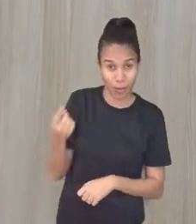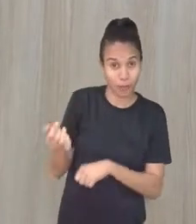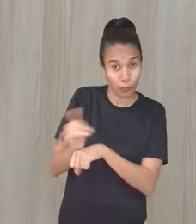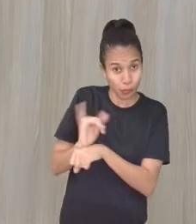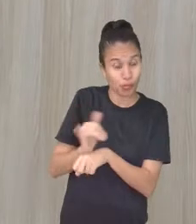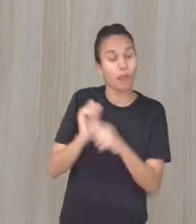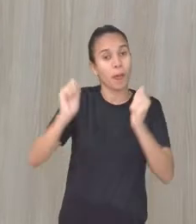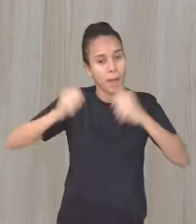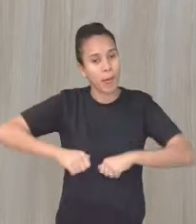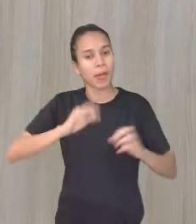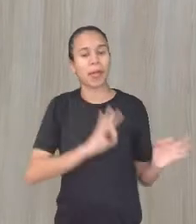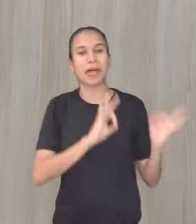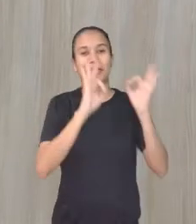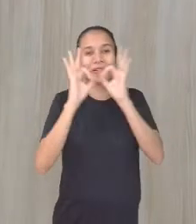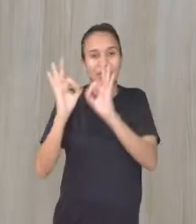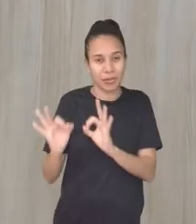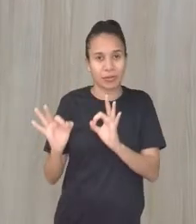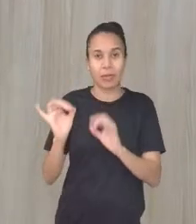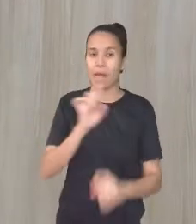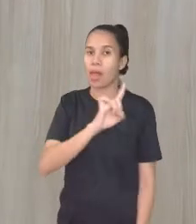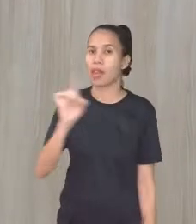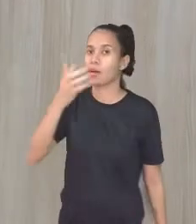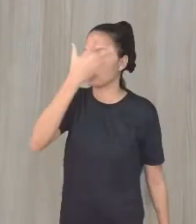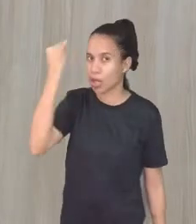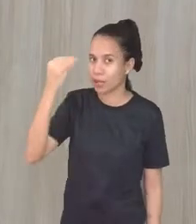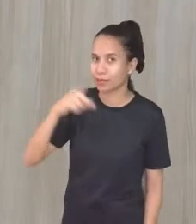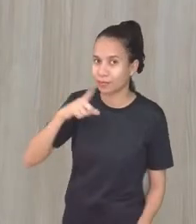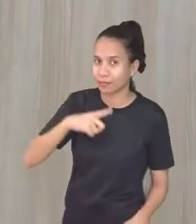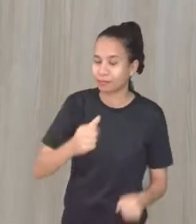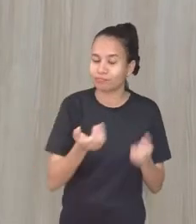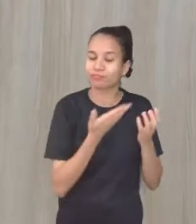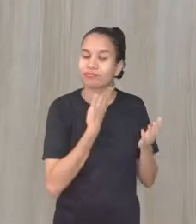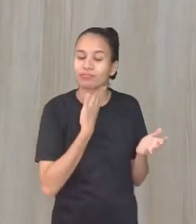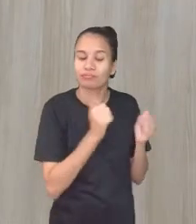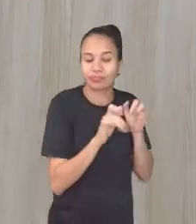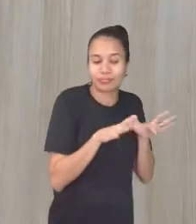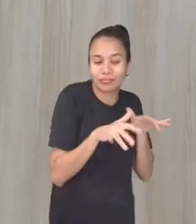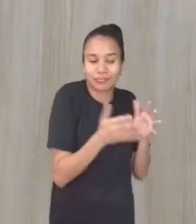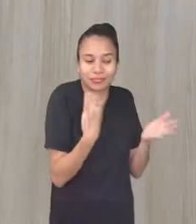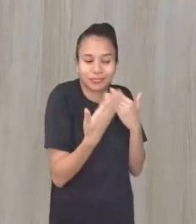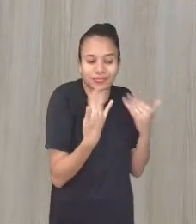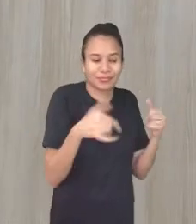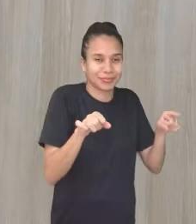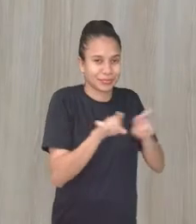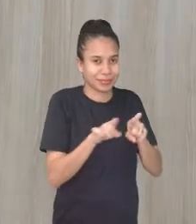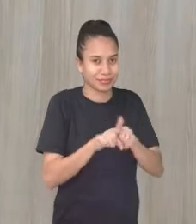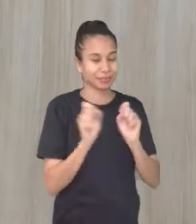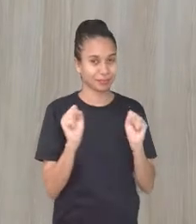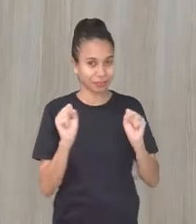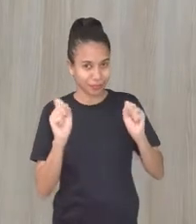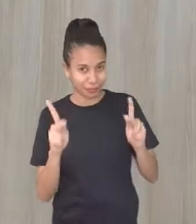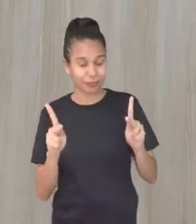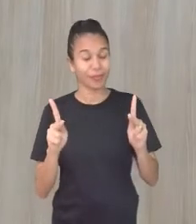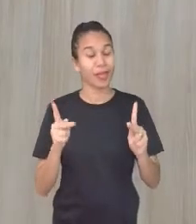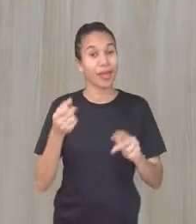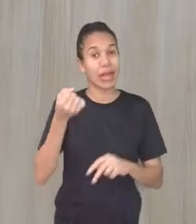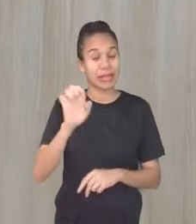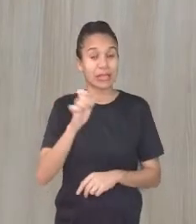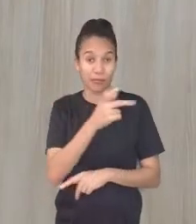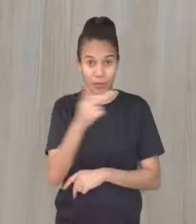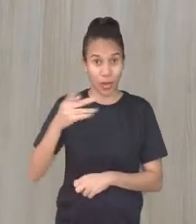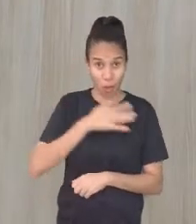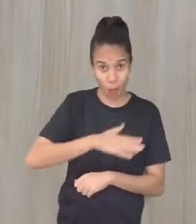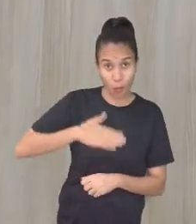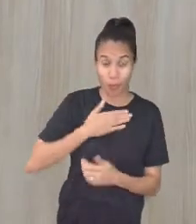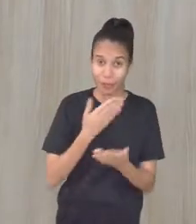YouTube eles vão poder assistir. E não esquece que lá tem um chat e a gente pode conversar lá também, ok? E se estiverem gostando